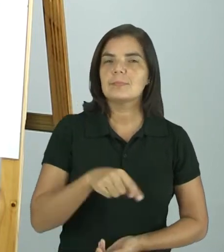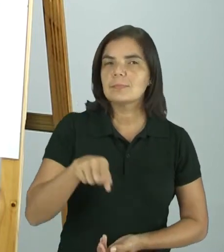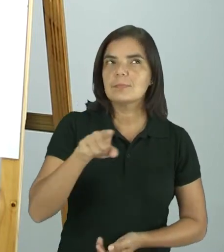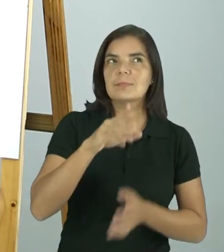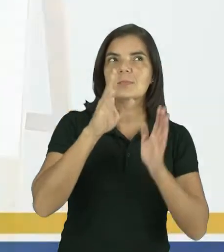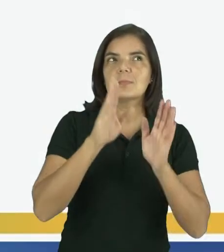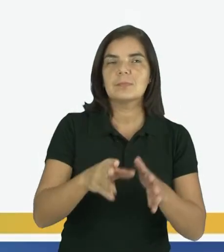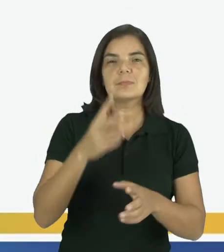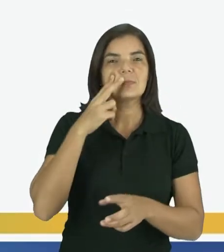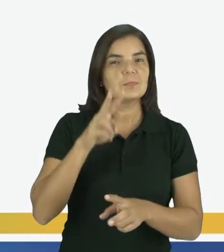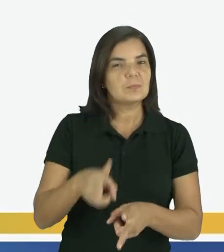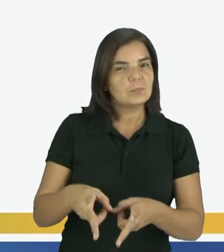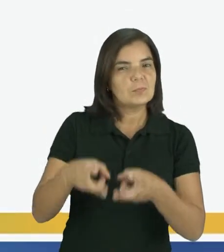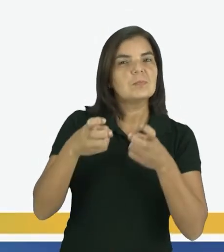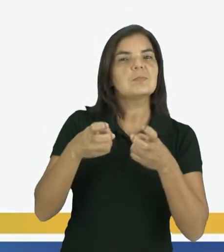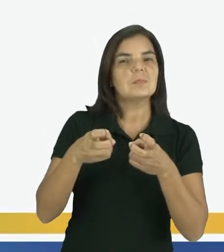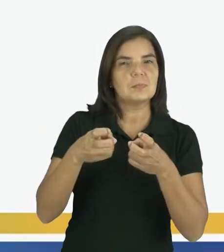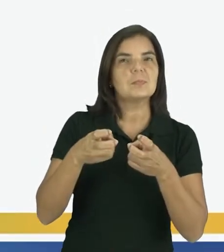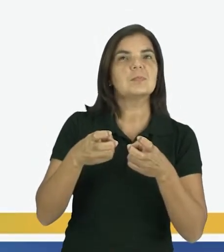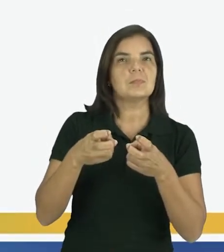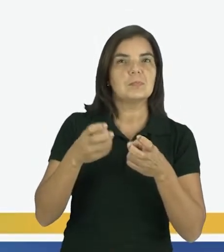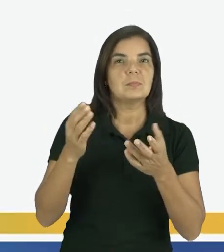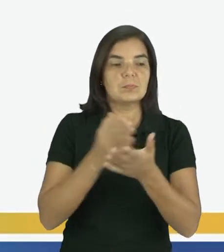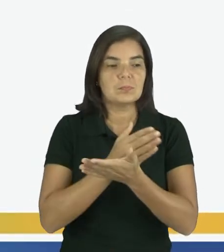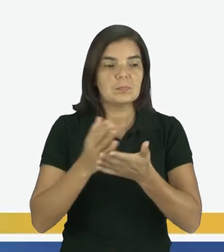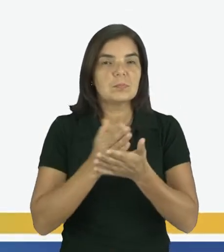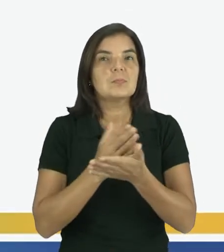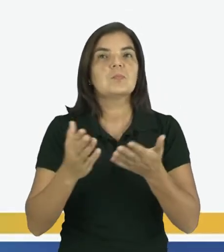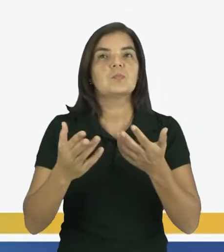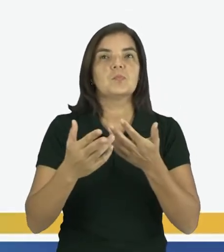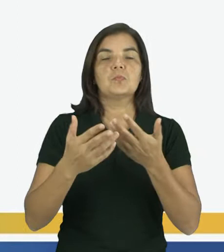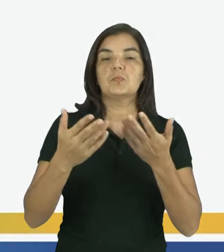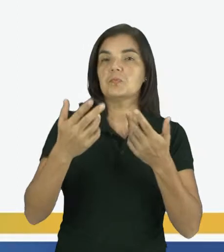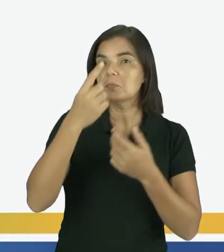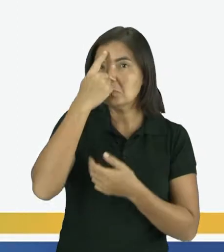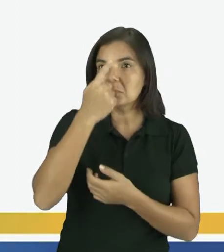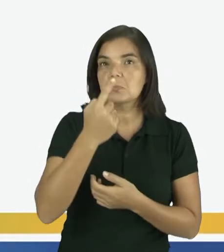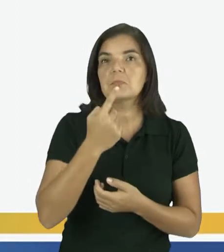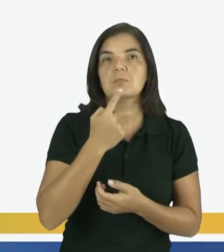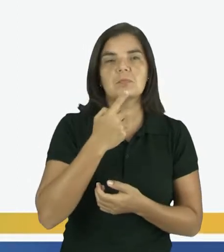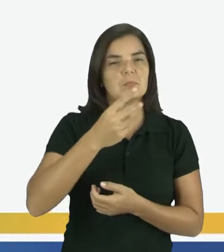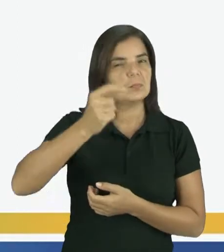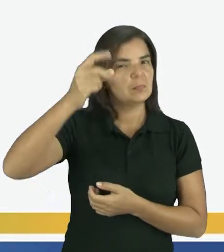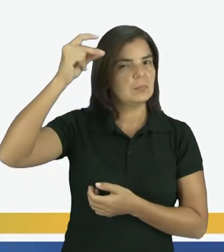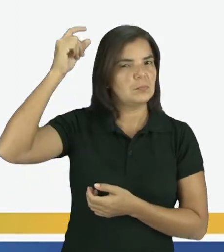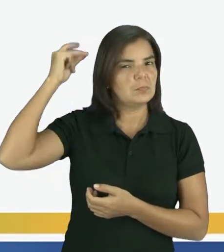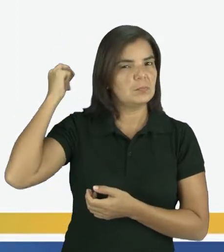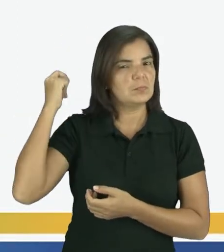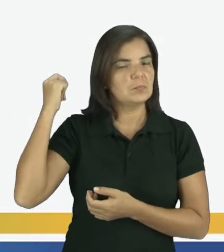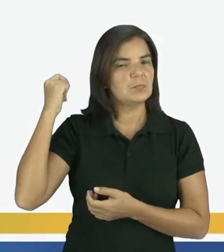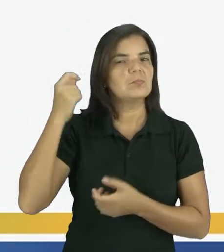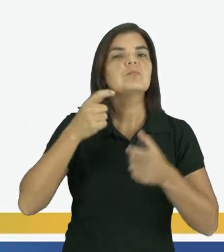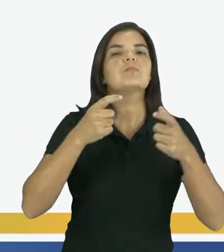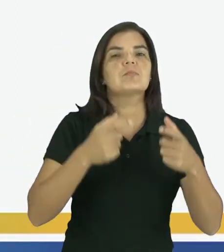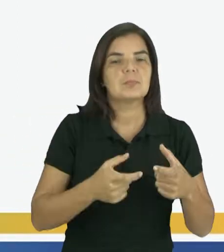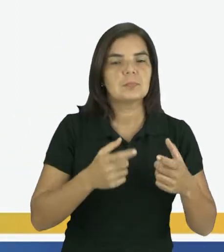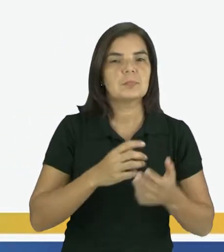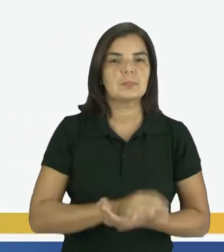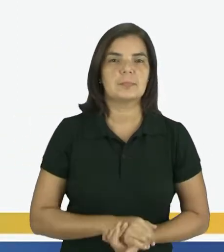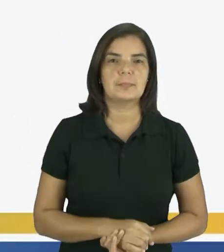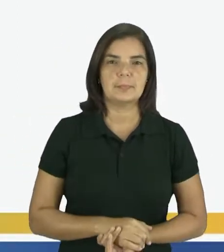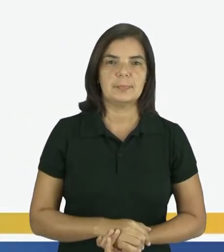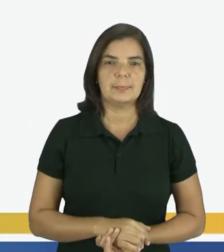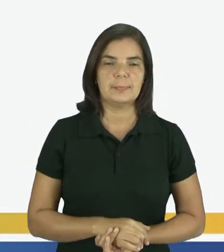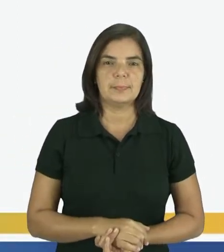Vocês já visualizaram alguma ou algumas imagens antigas de algum lugar?